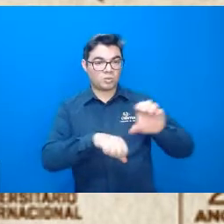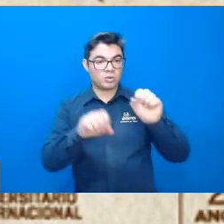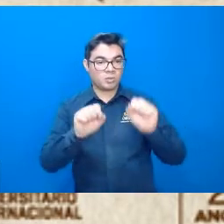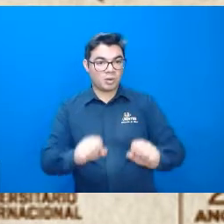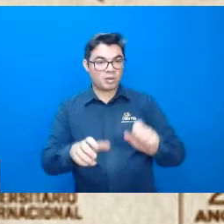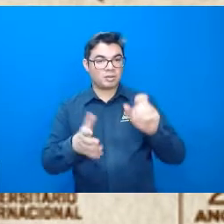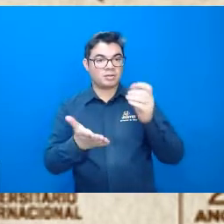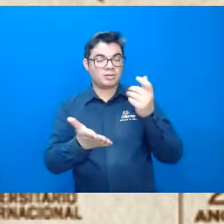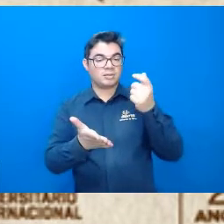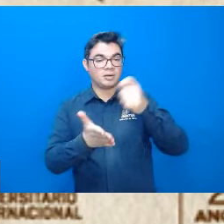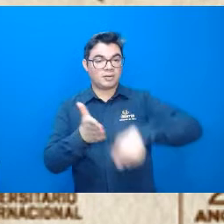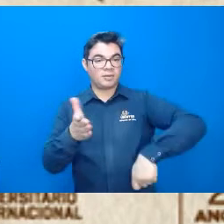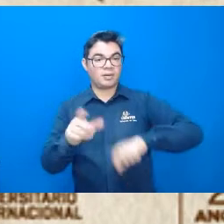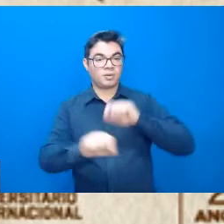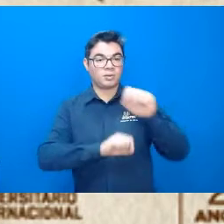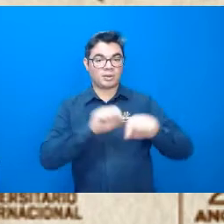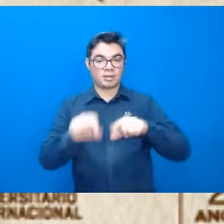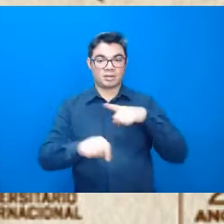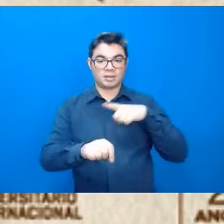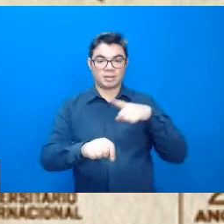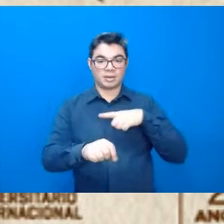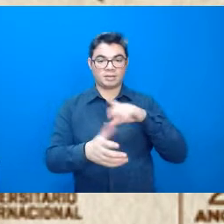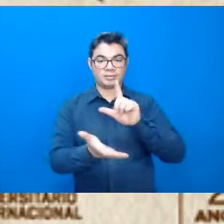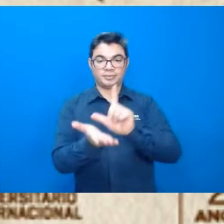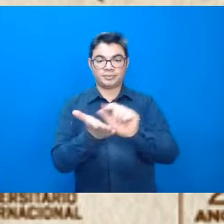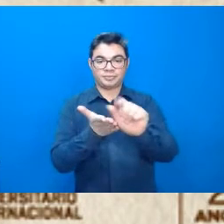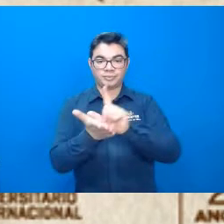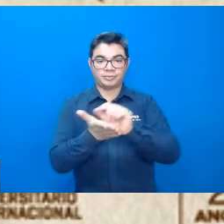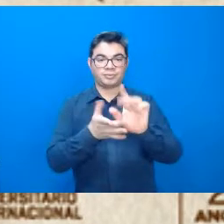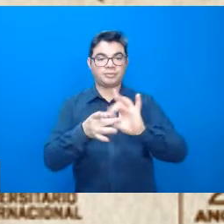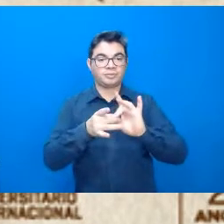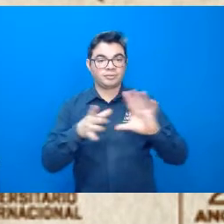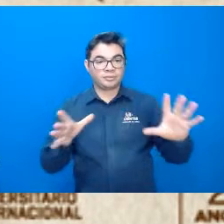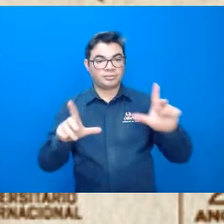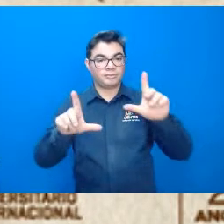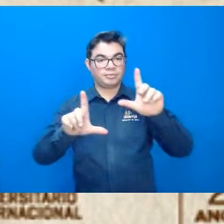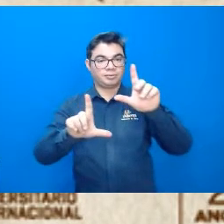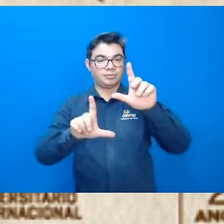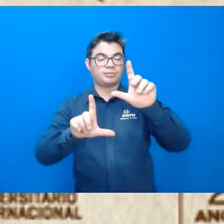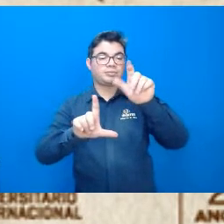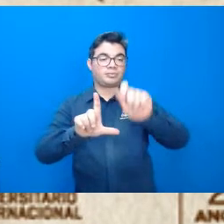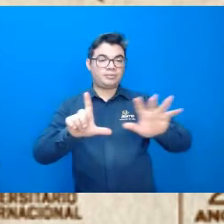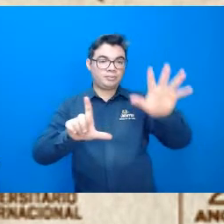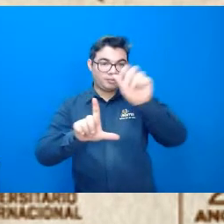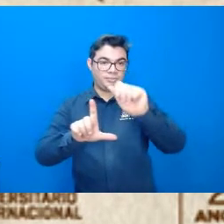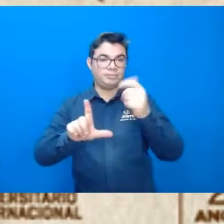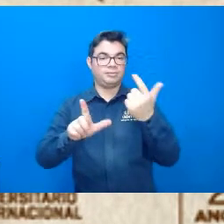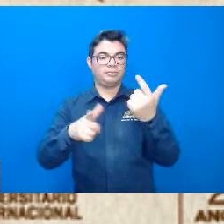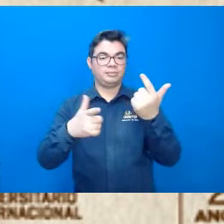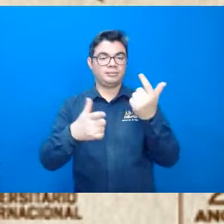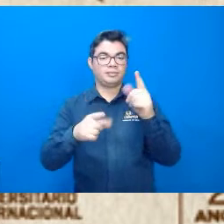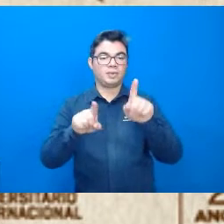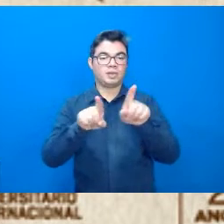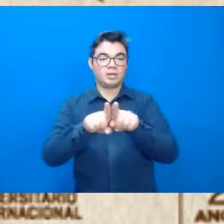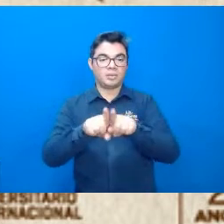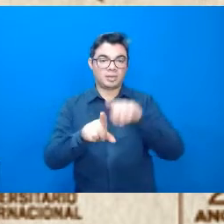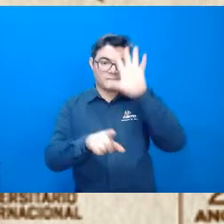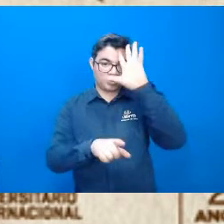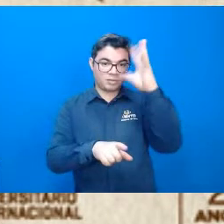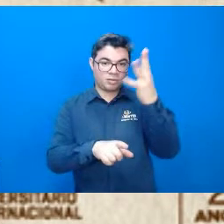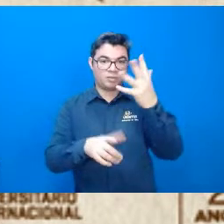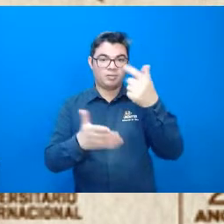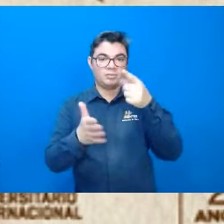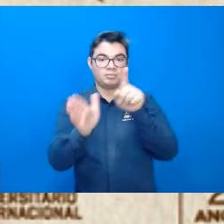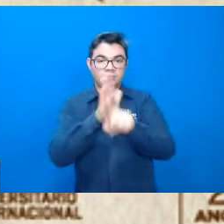inscrever, lembrando que teremos, né, artigos disponíveis na sala para que vocês façam as leituras, depois resolvam as questões, a